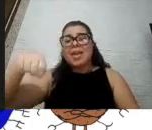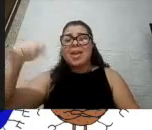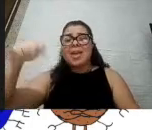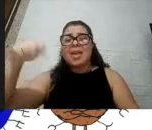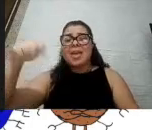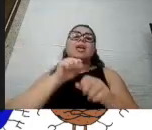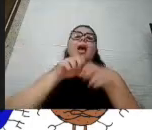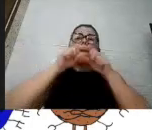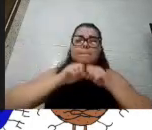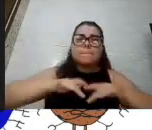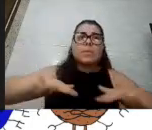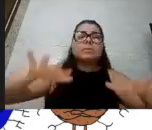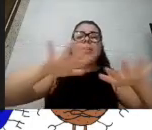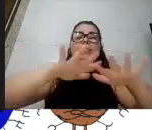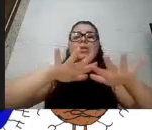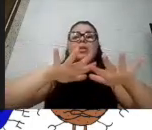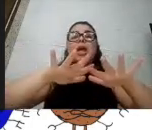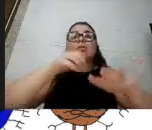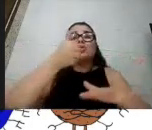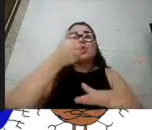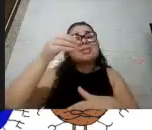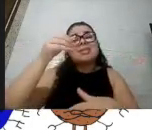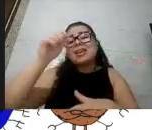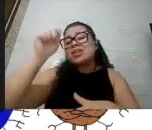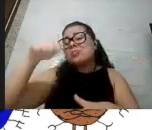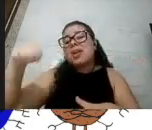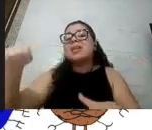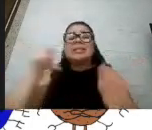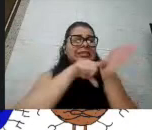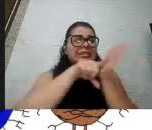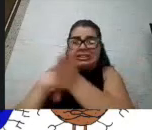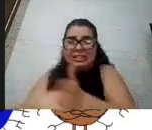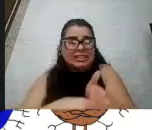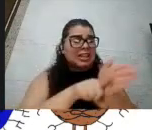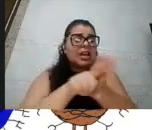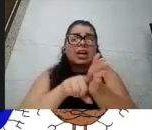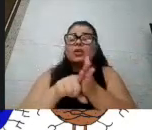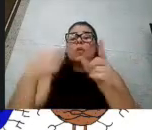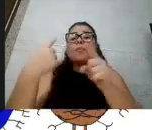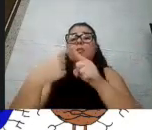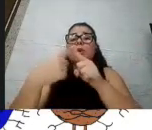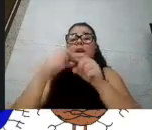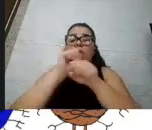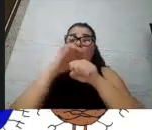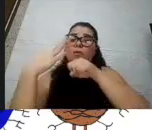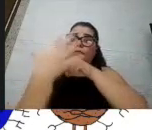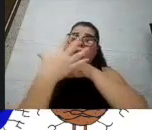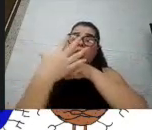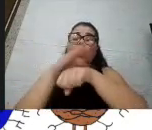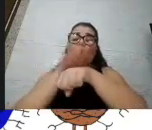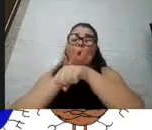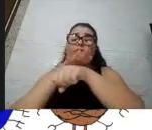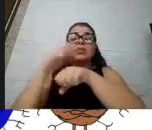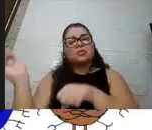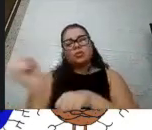da COVID-19, então a gente tem muito ainda que estudar, muito ainda que publicar, especialmente